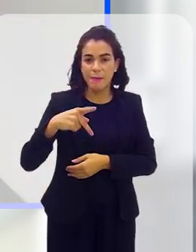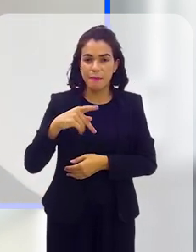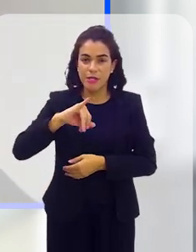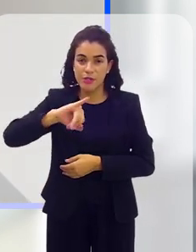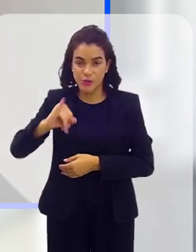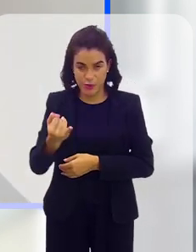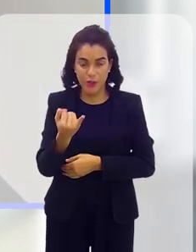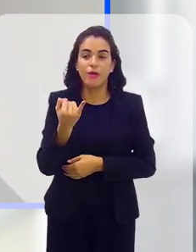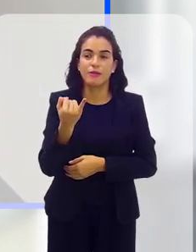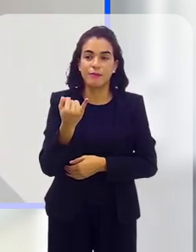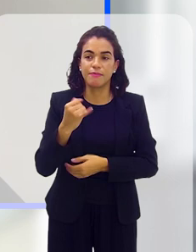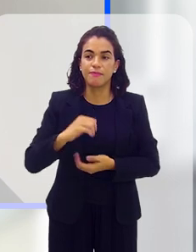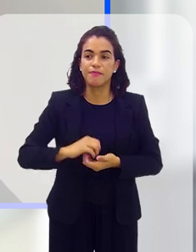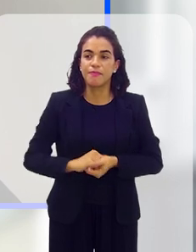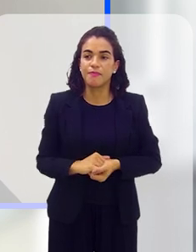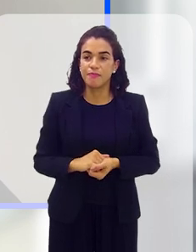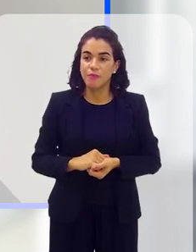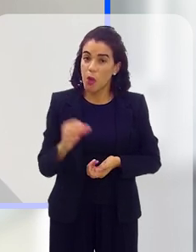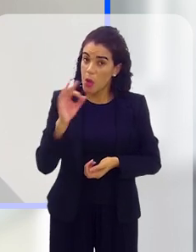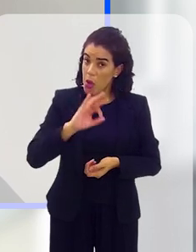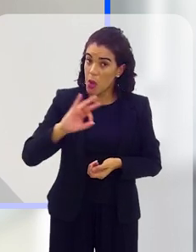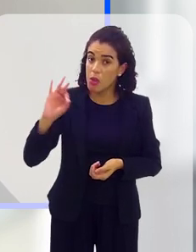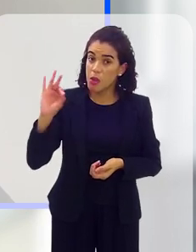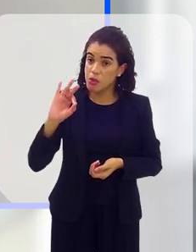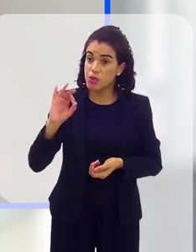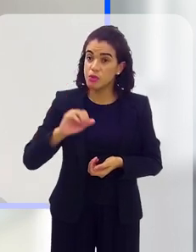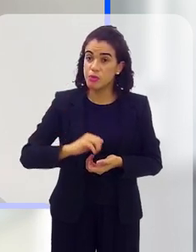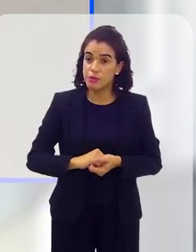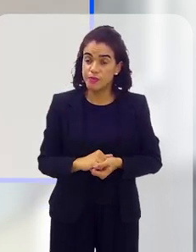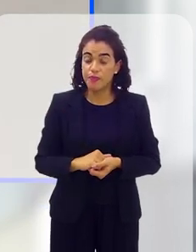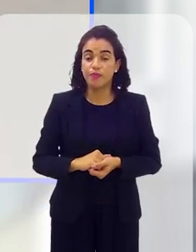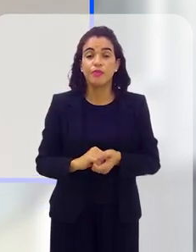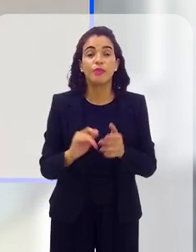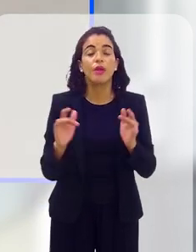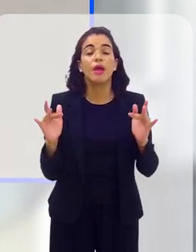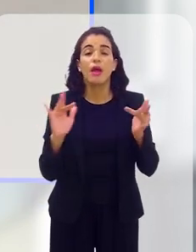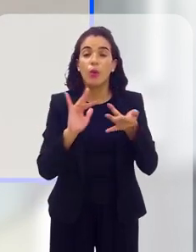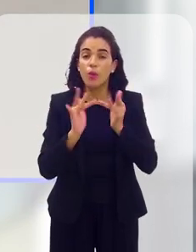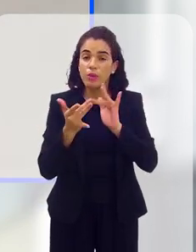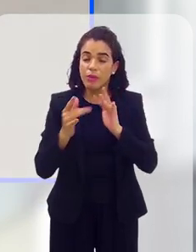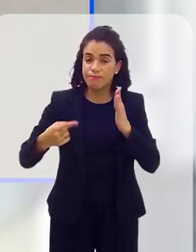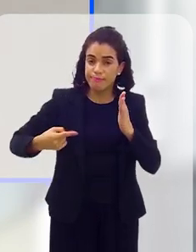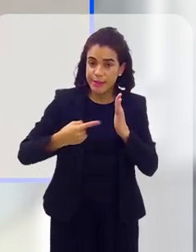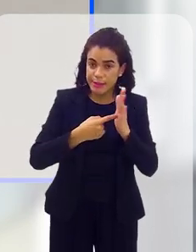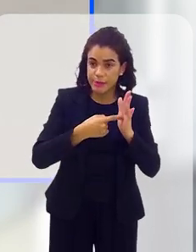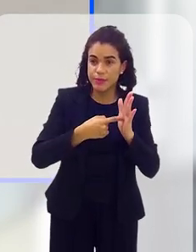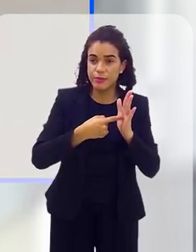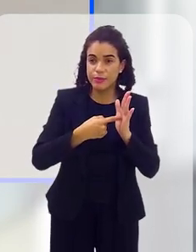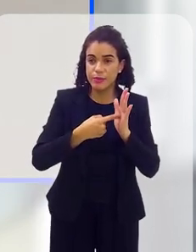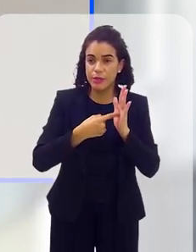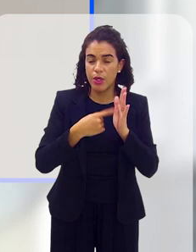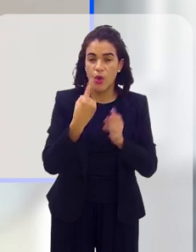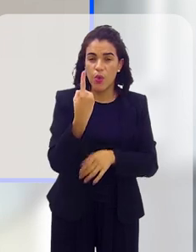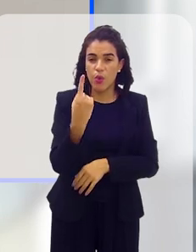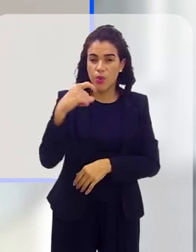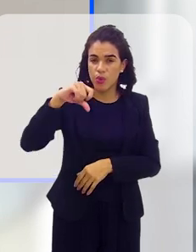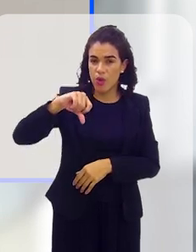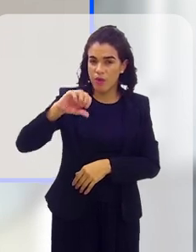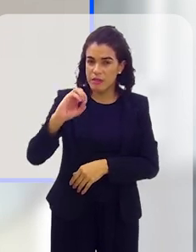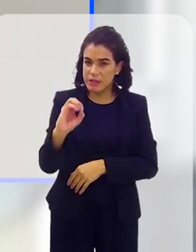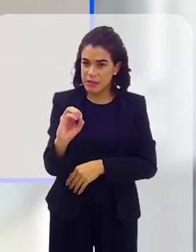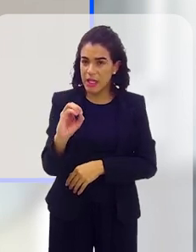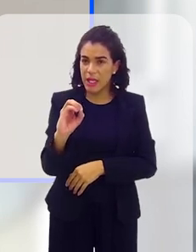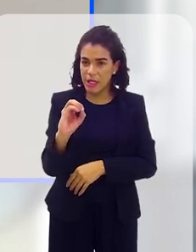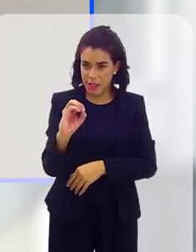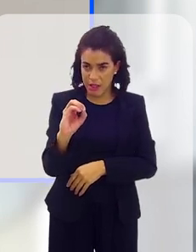cassação da sua licença, da sua licença de exploração. Boa. Canais de denúncia, eu acho